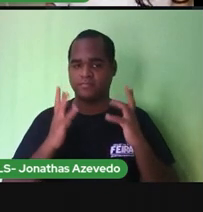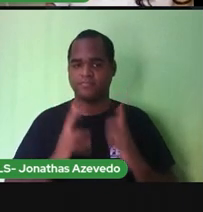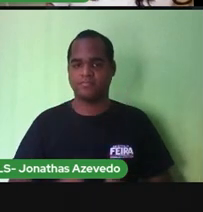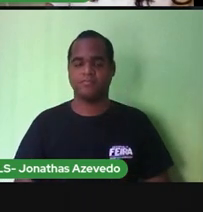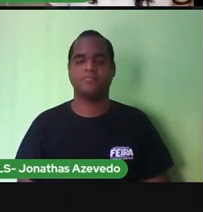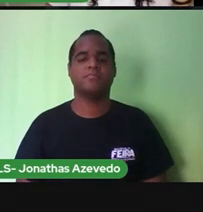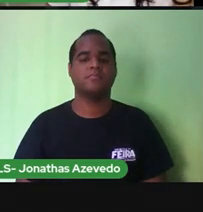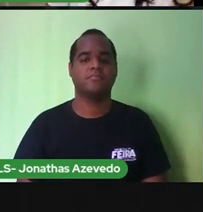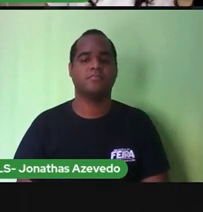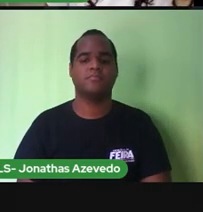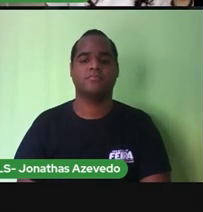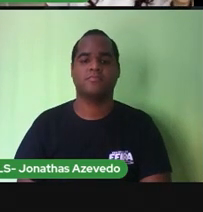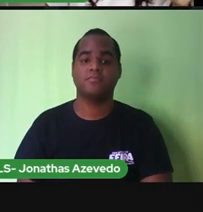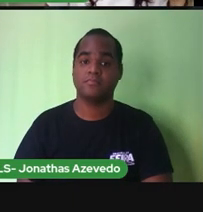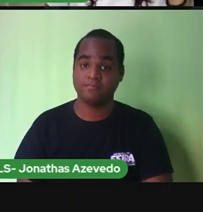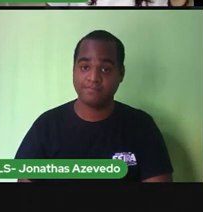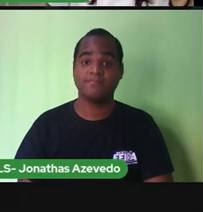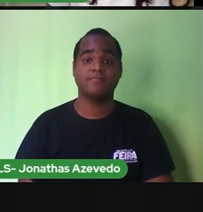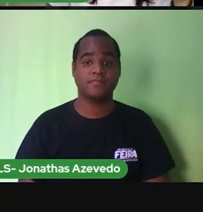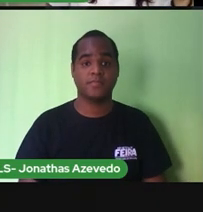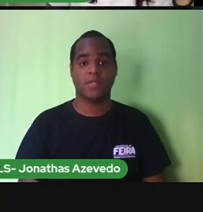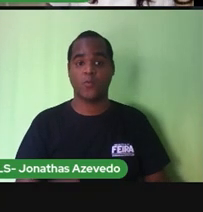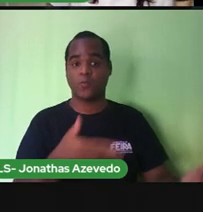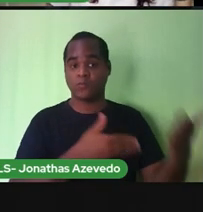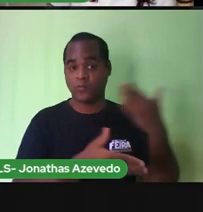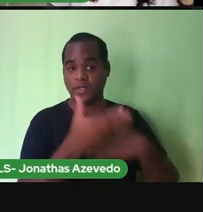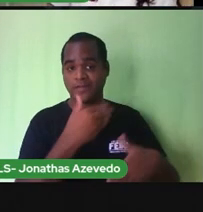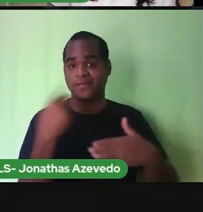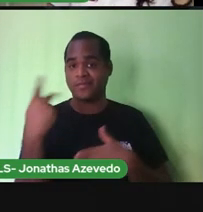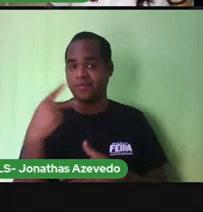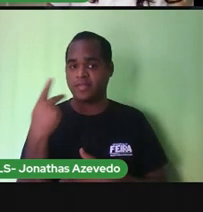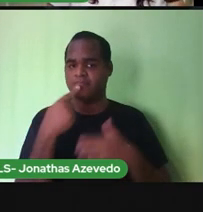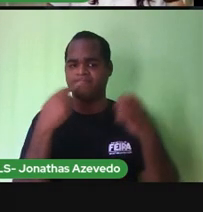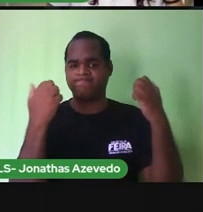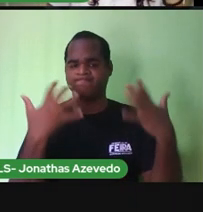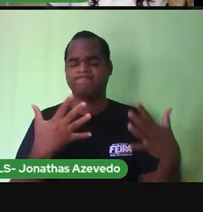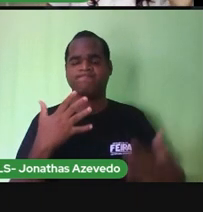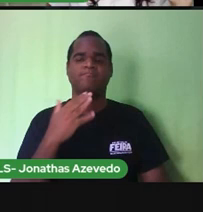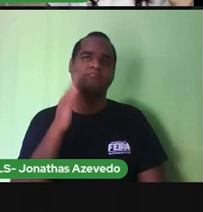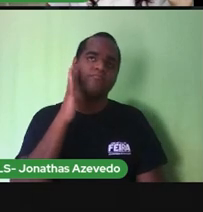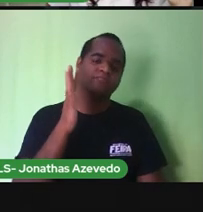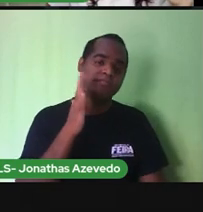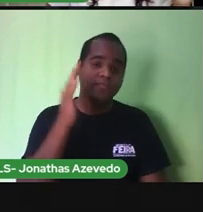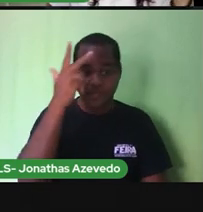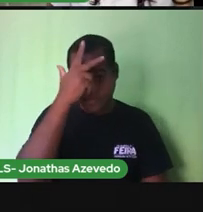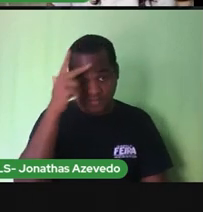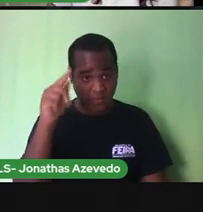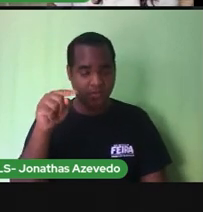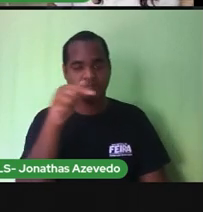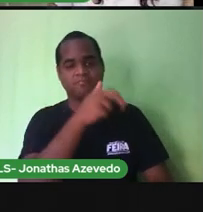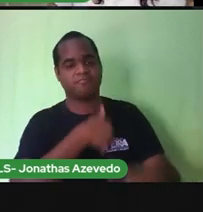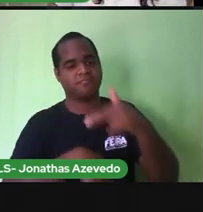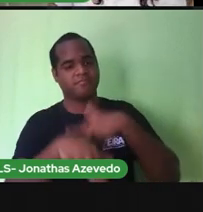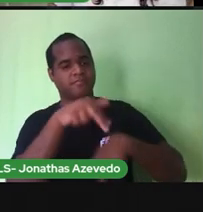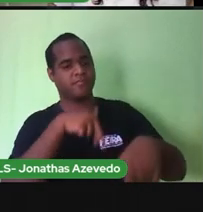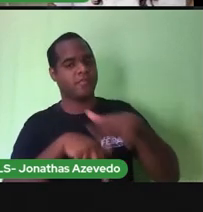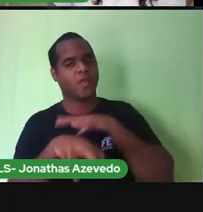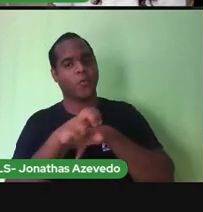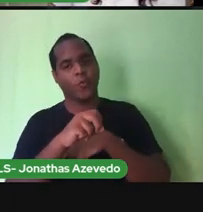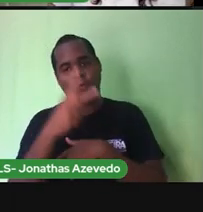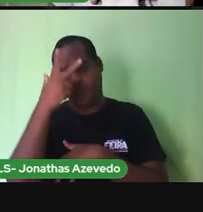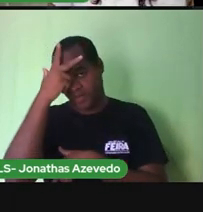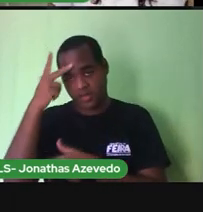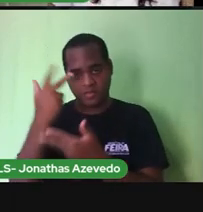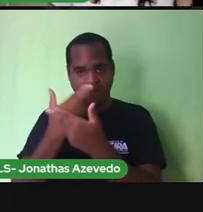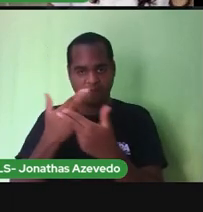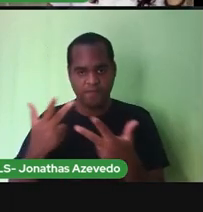e cuidar da higiene nos ambientes onde pessoas circulam e onde muitas pessoas